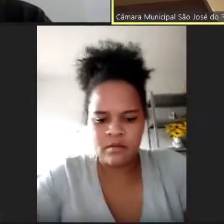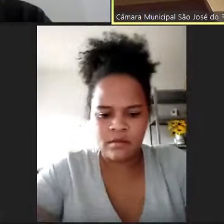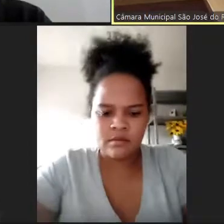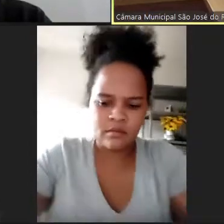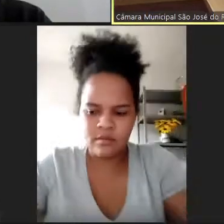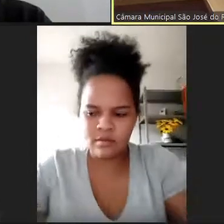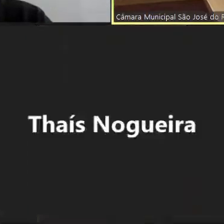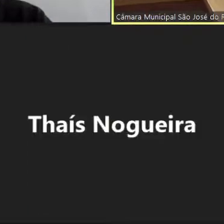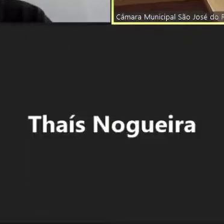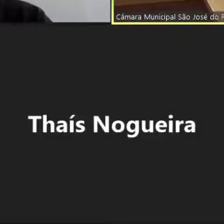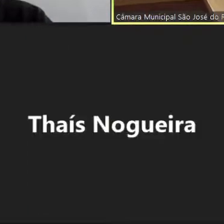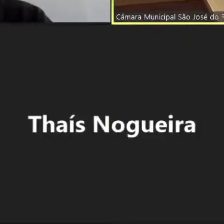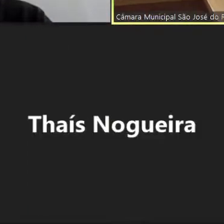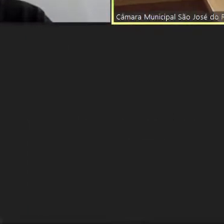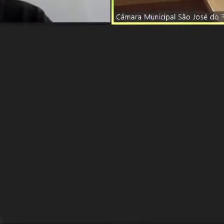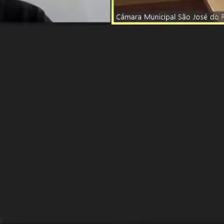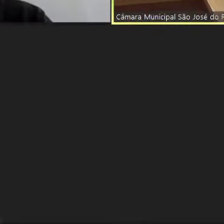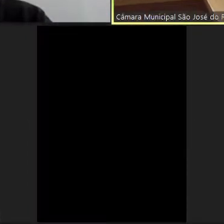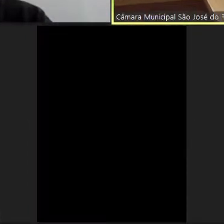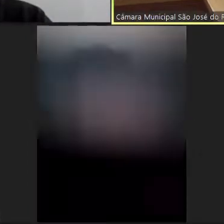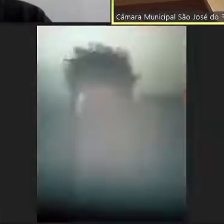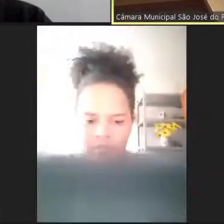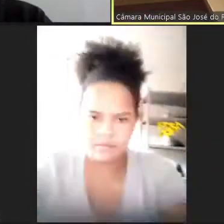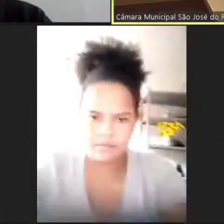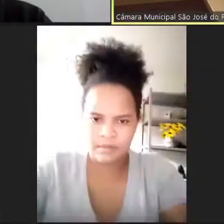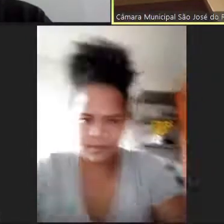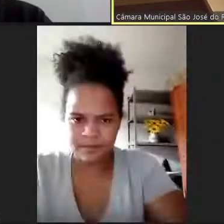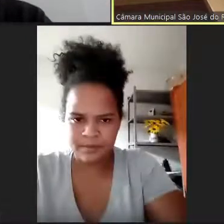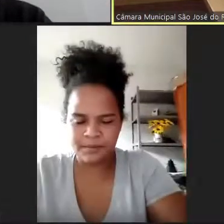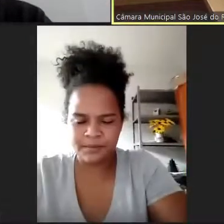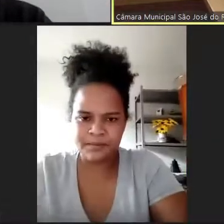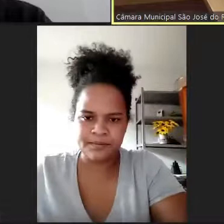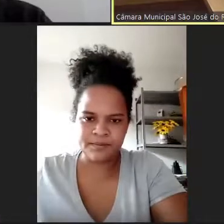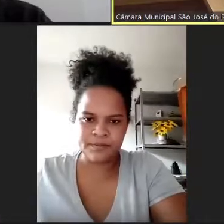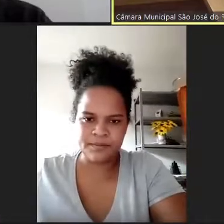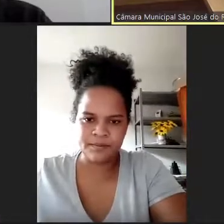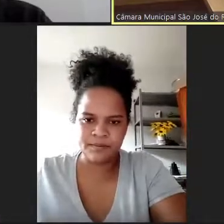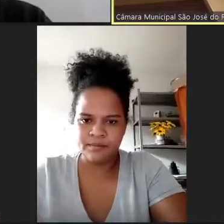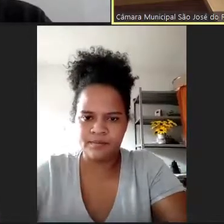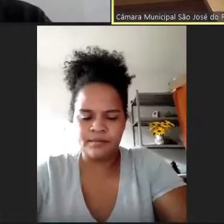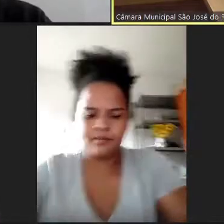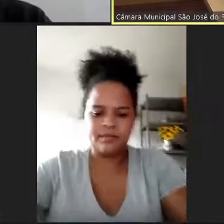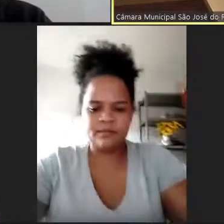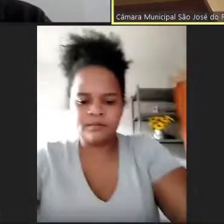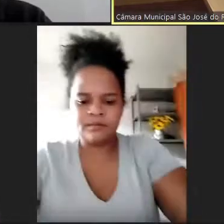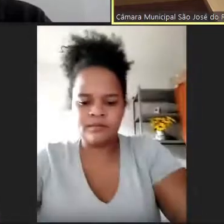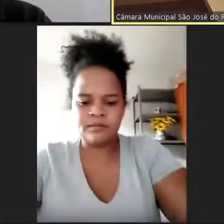várias áreas. Essa é mais na questão específica da geração de empregos. Então, aí seria mais com os empresários,